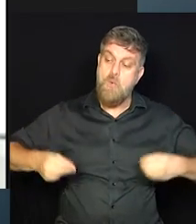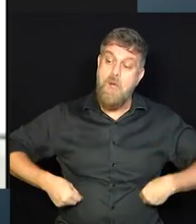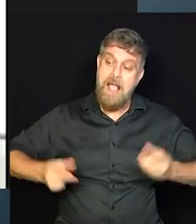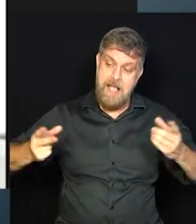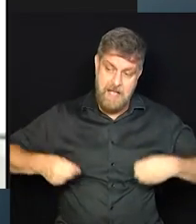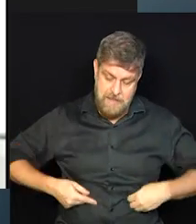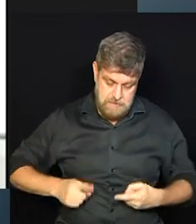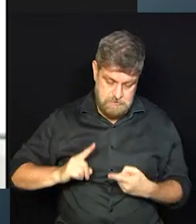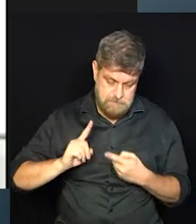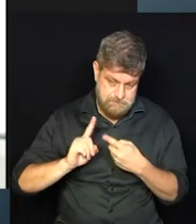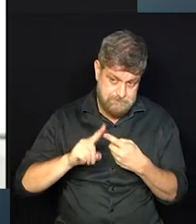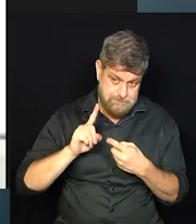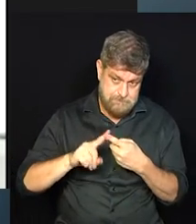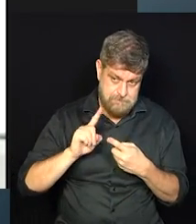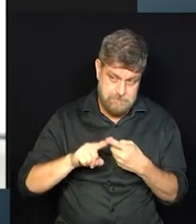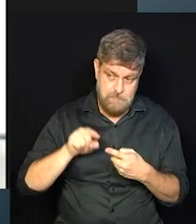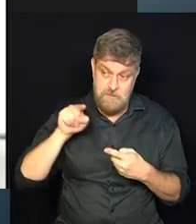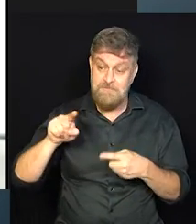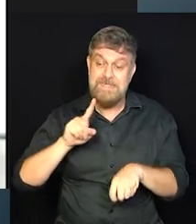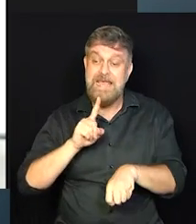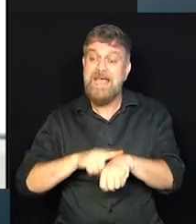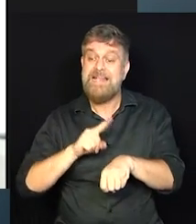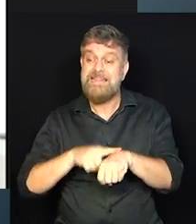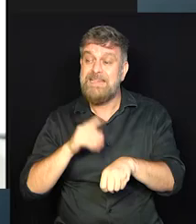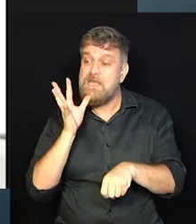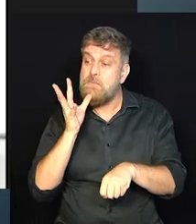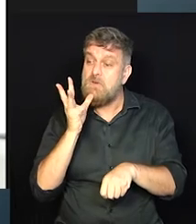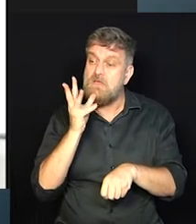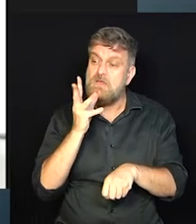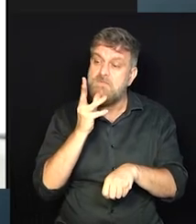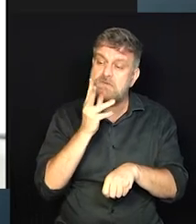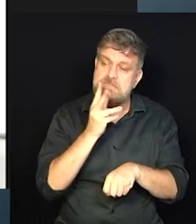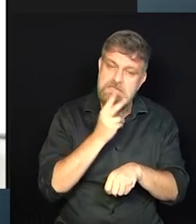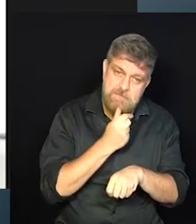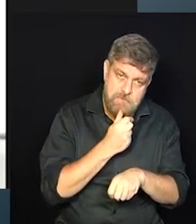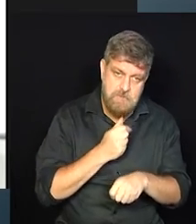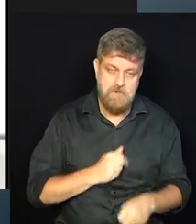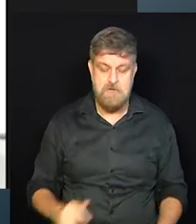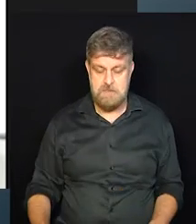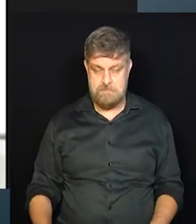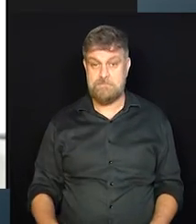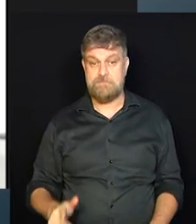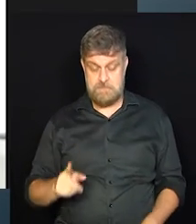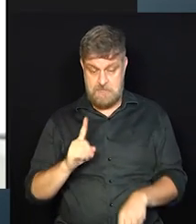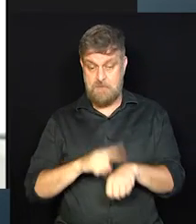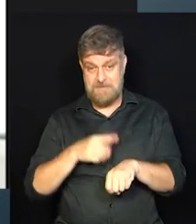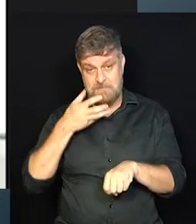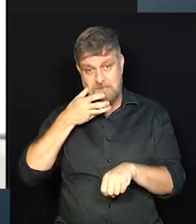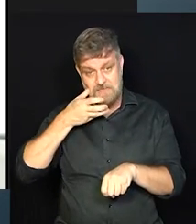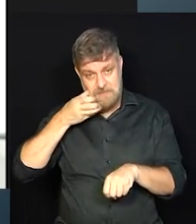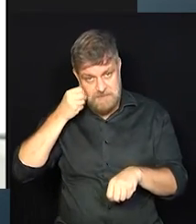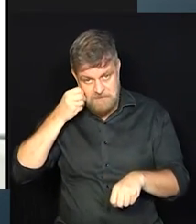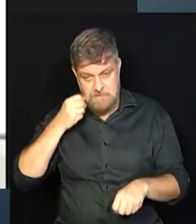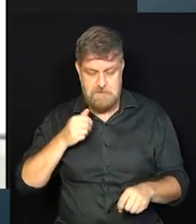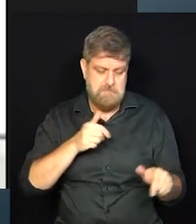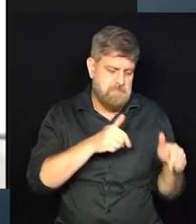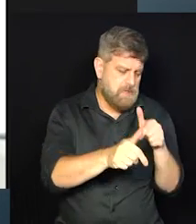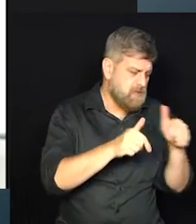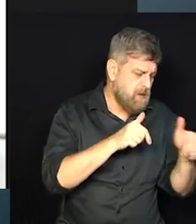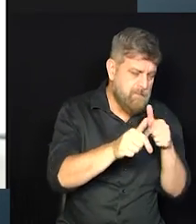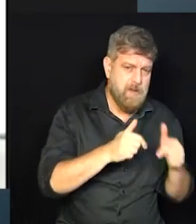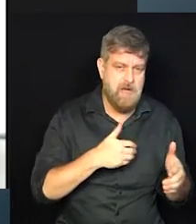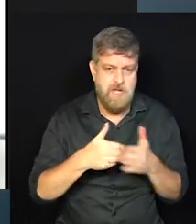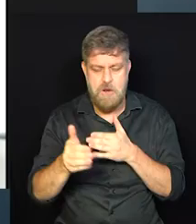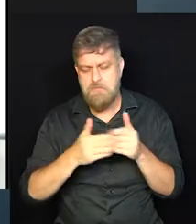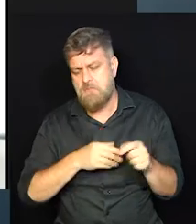do que você faz, quanto tempo você demora para fazer aquilo ou você dedica ao seu negócio, mesmo que seja um serviço,